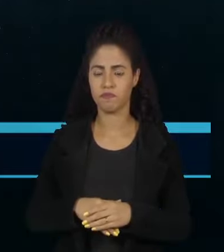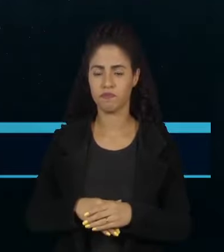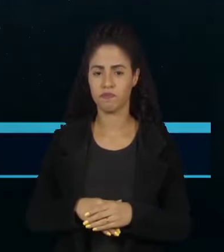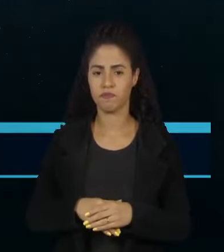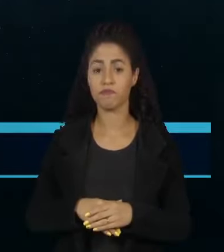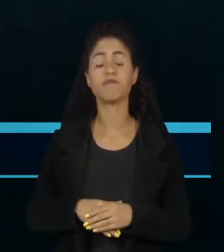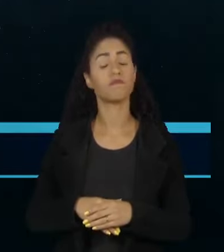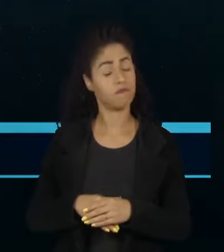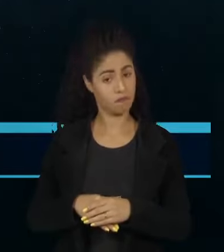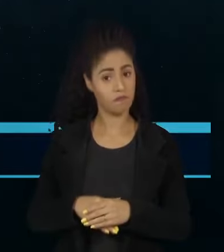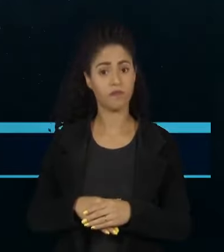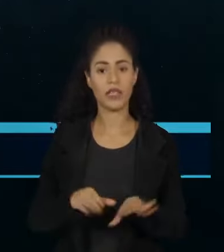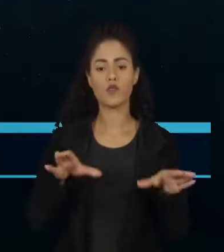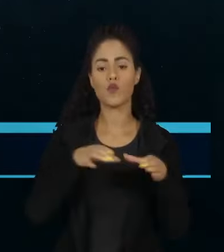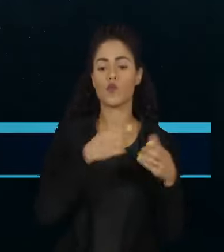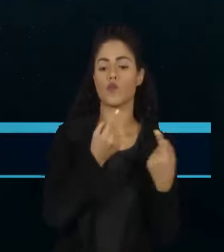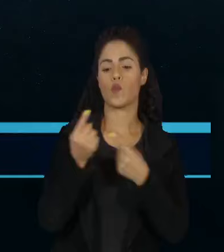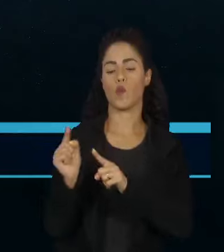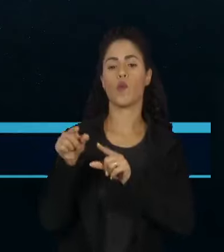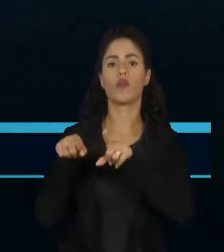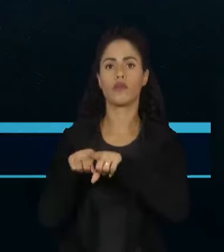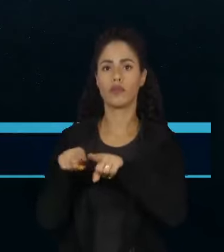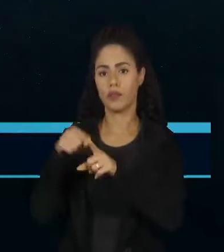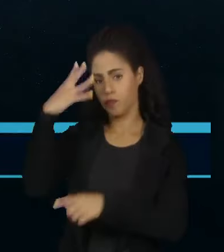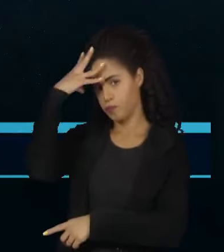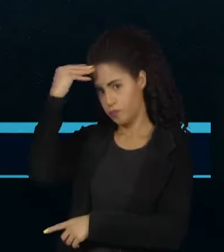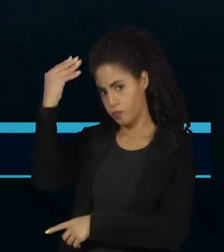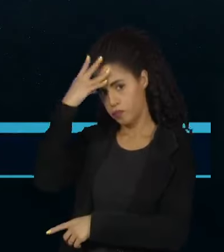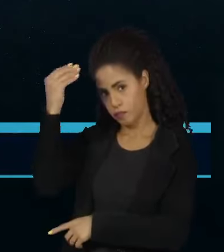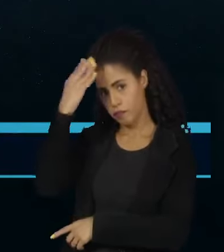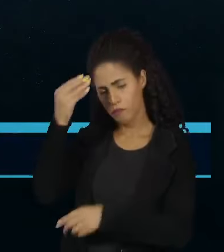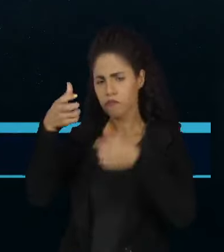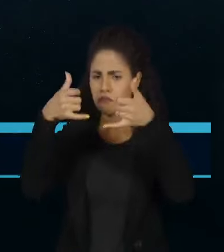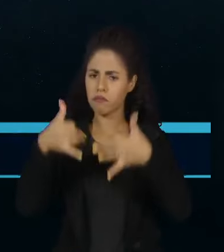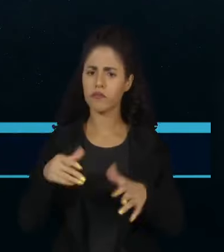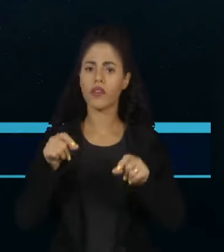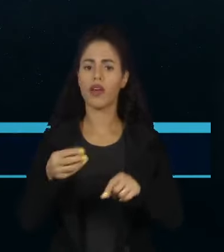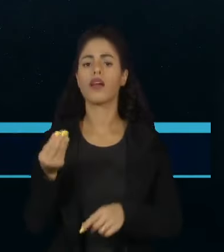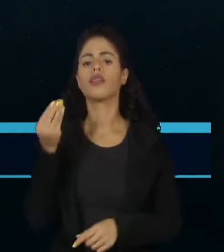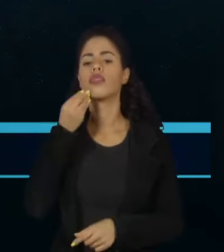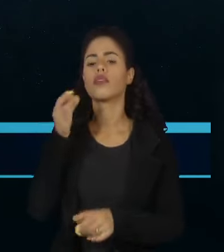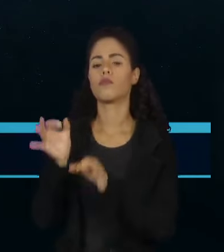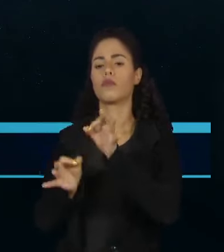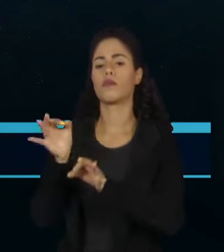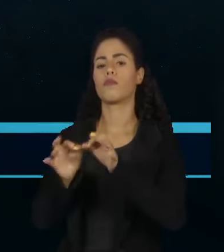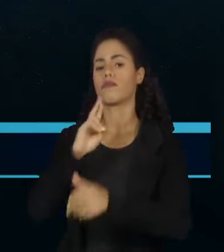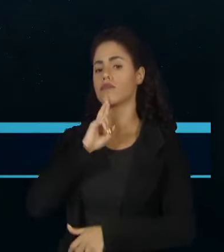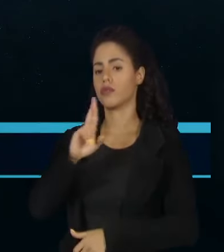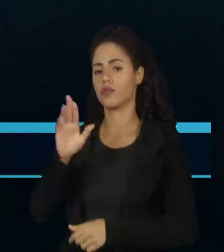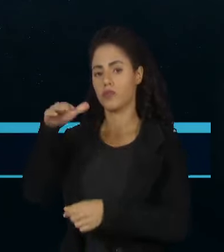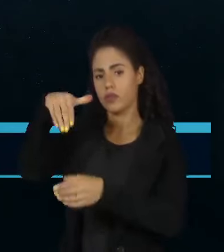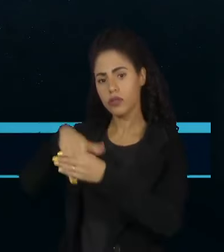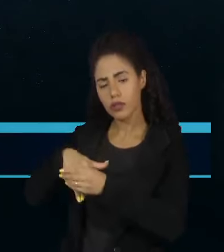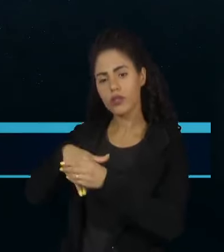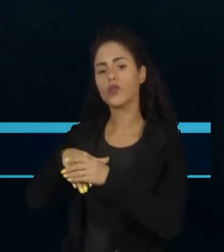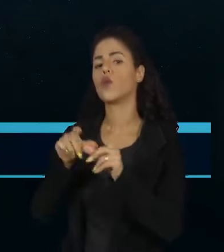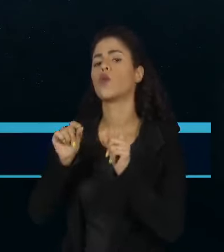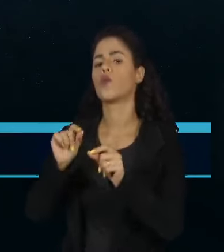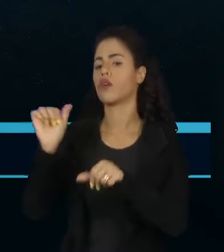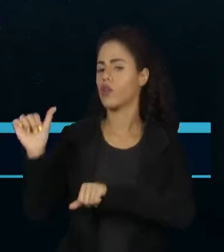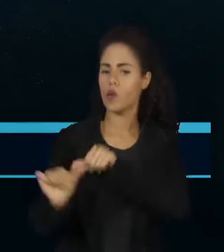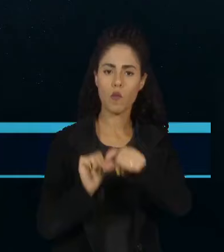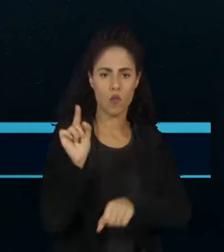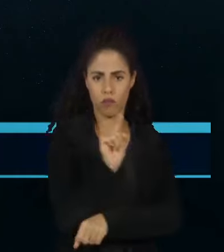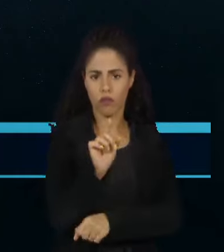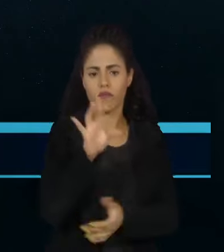A oposição reagiu. O candidato Edmundo Gonzalez disse que tentar judicializar o resultado das eleições não muda a